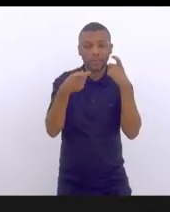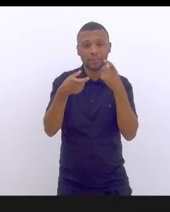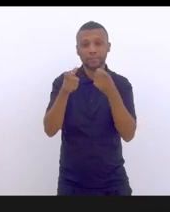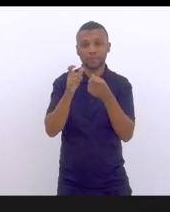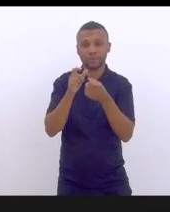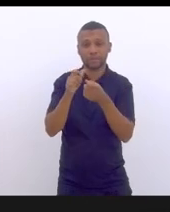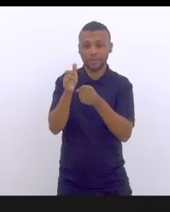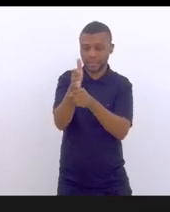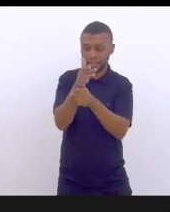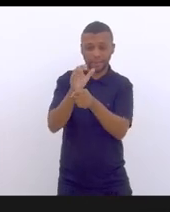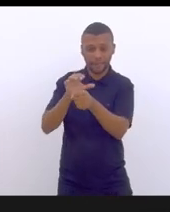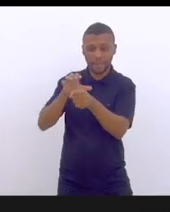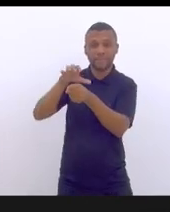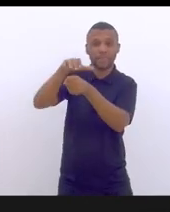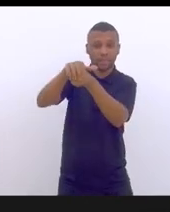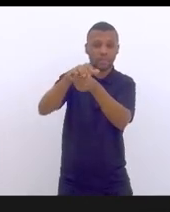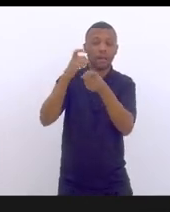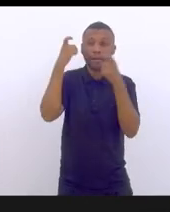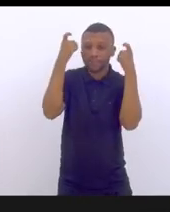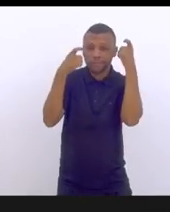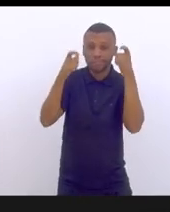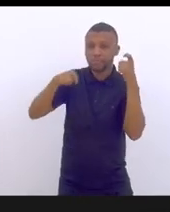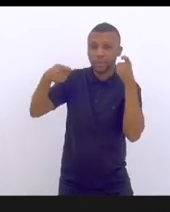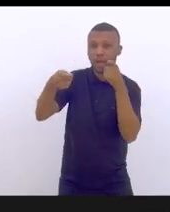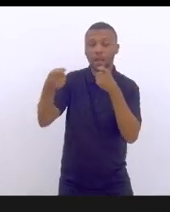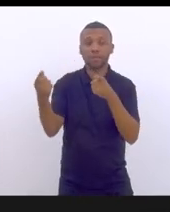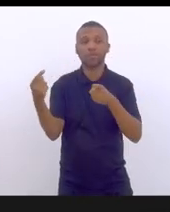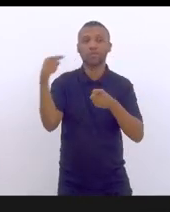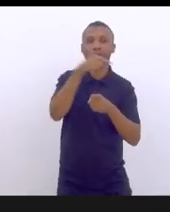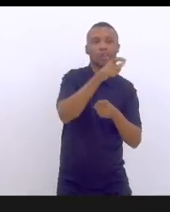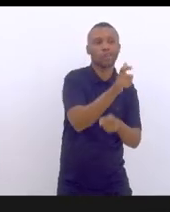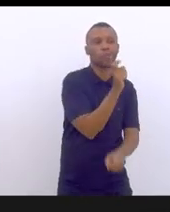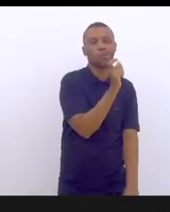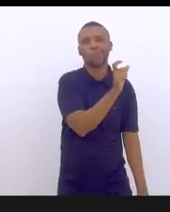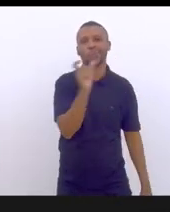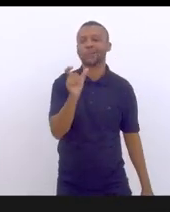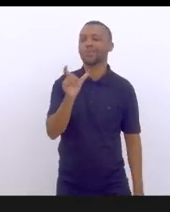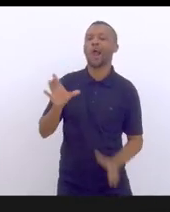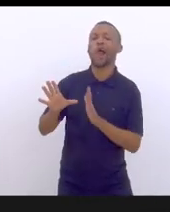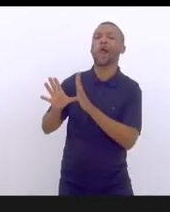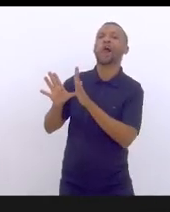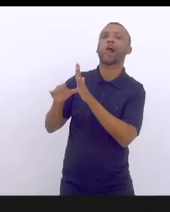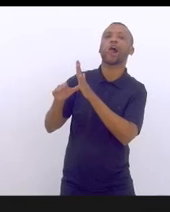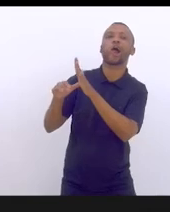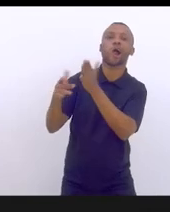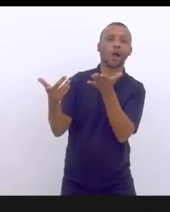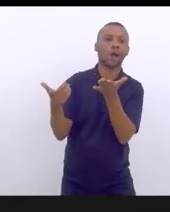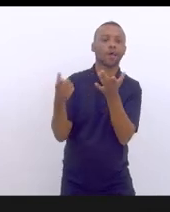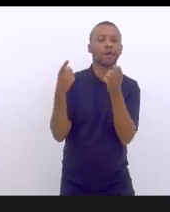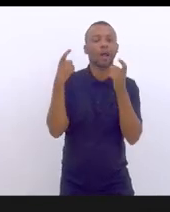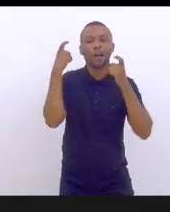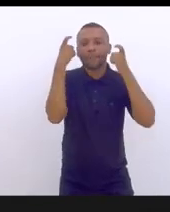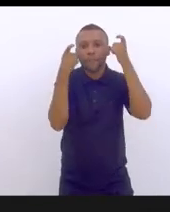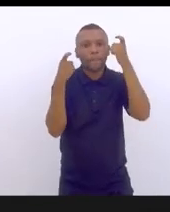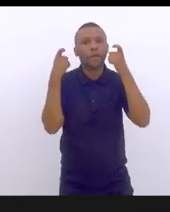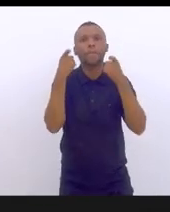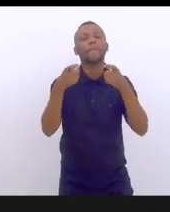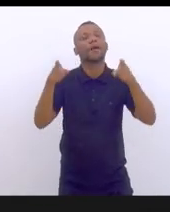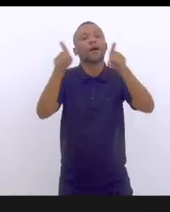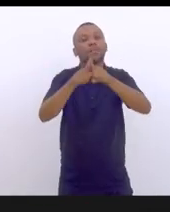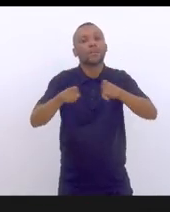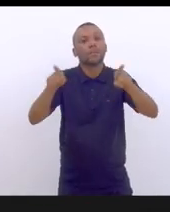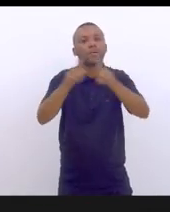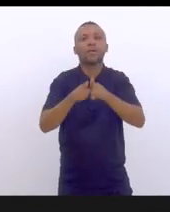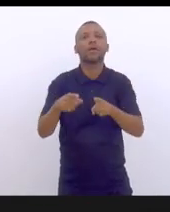e também quando chamam do outro lado quem saiu de ladrão, eu também fico preocupado, porque